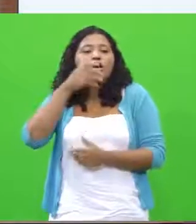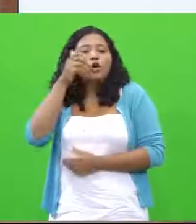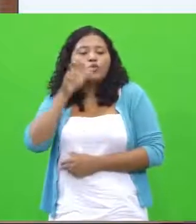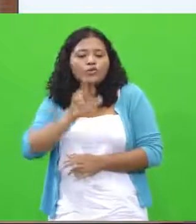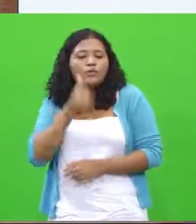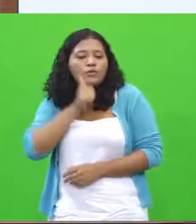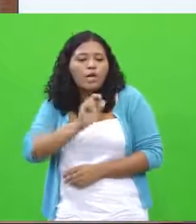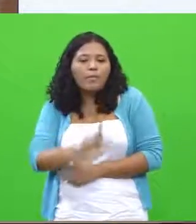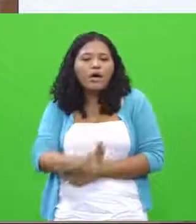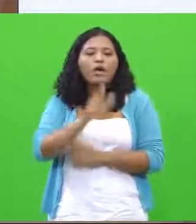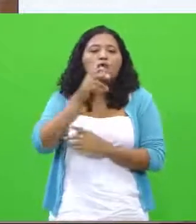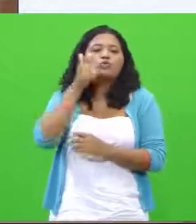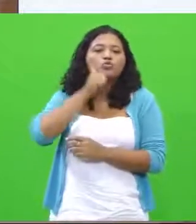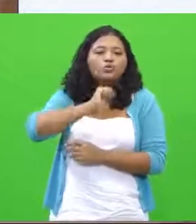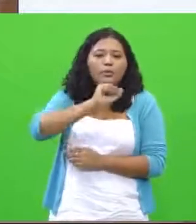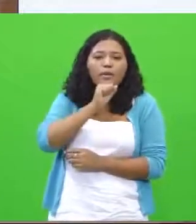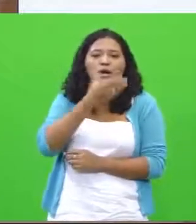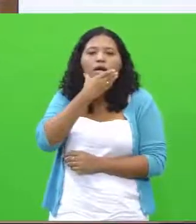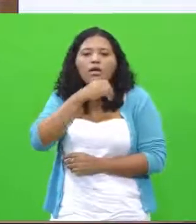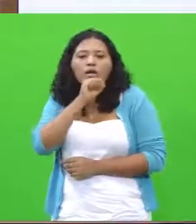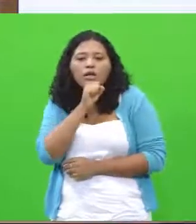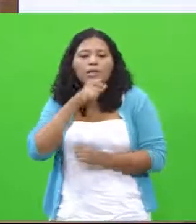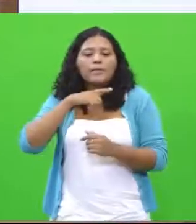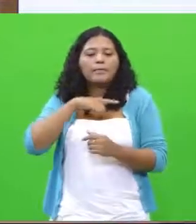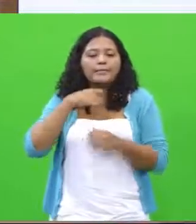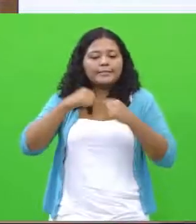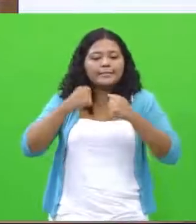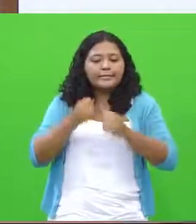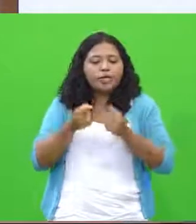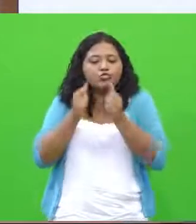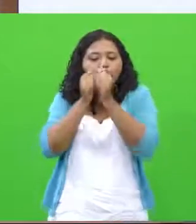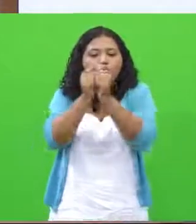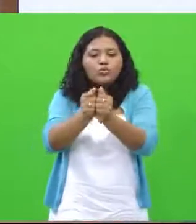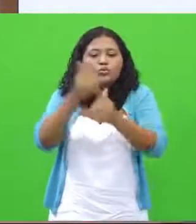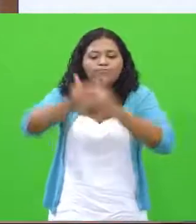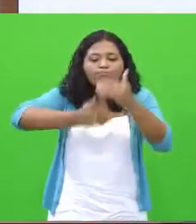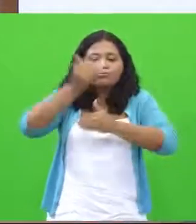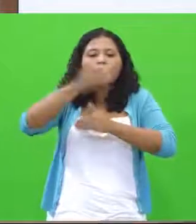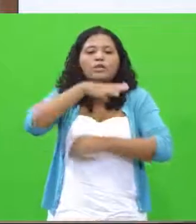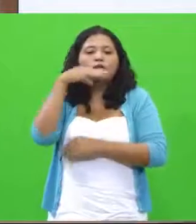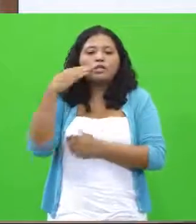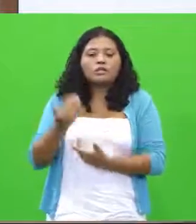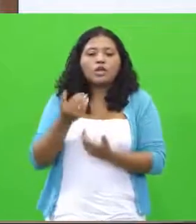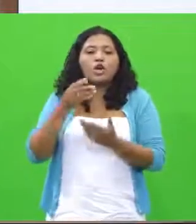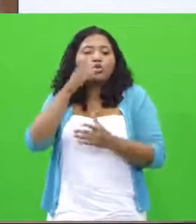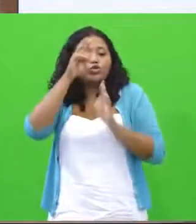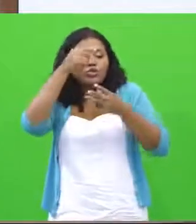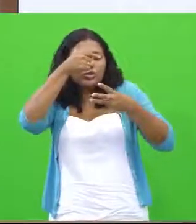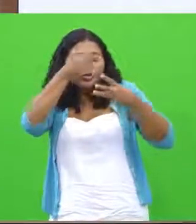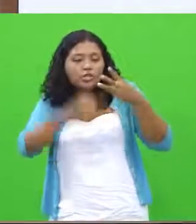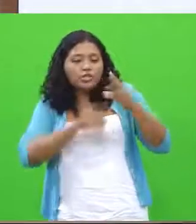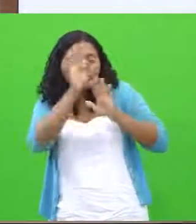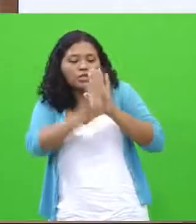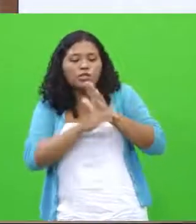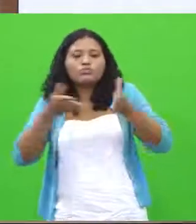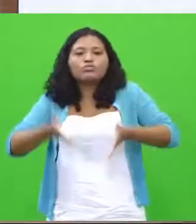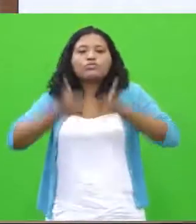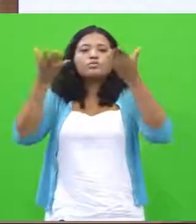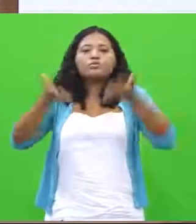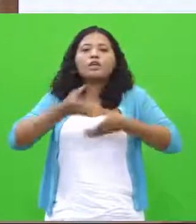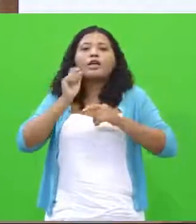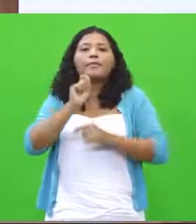velhos, que devemos limitar esse envolvimento. Então a discussão nos três textos motivadores era justamente para o